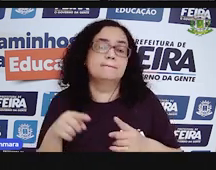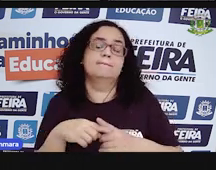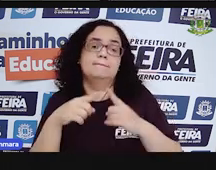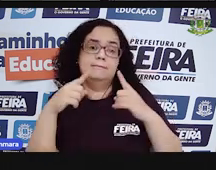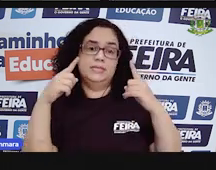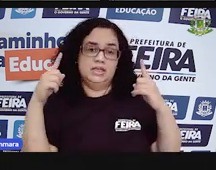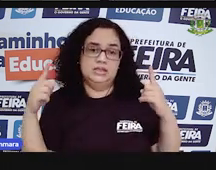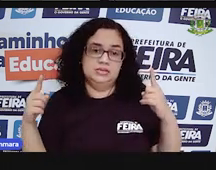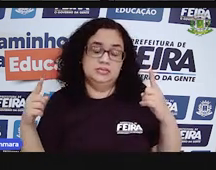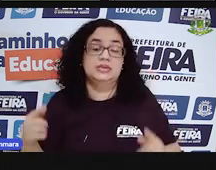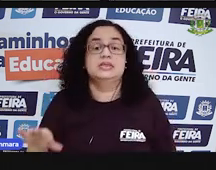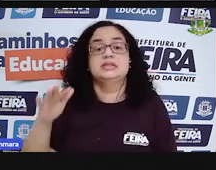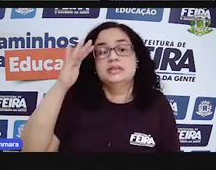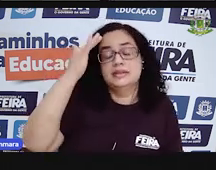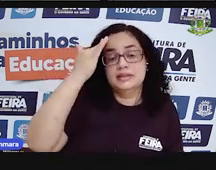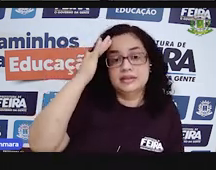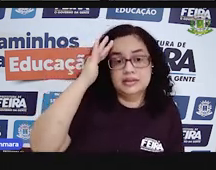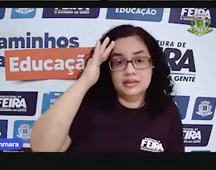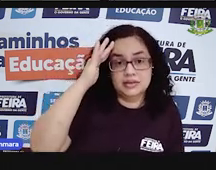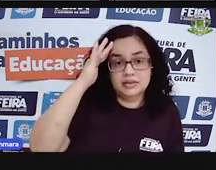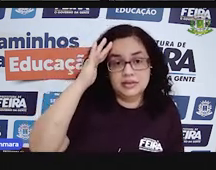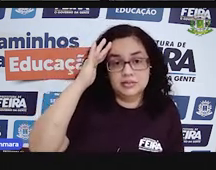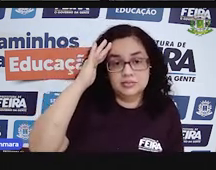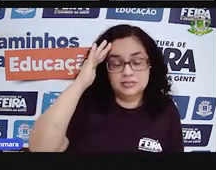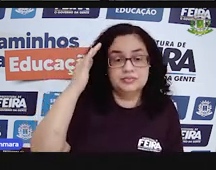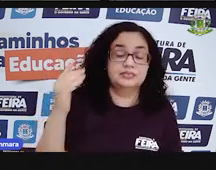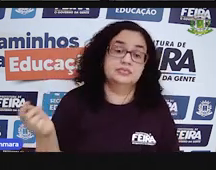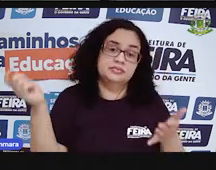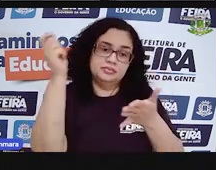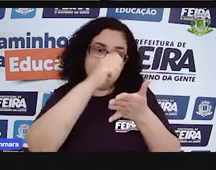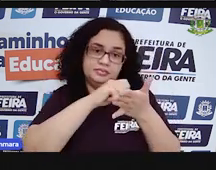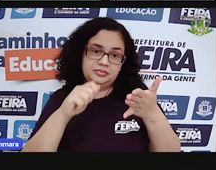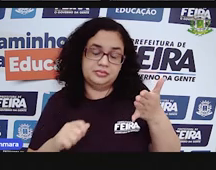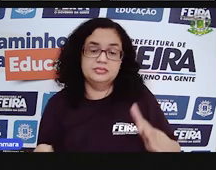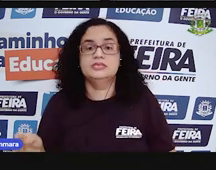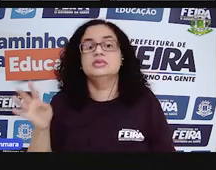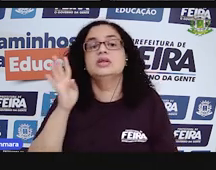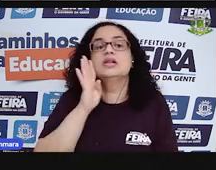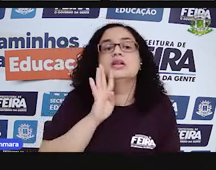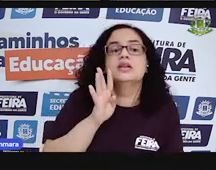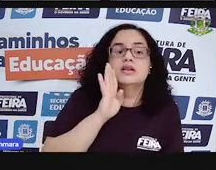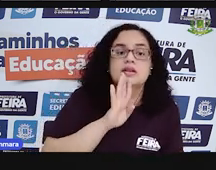se a gente entender que a gente está escrevendo, já é bacana.